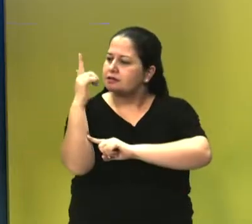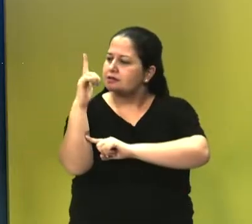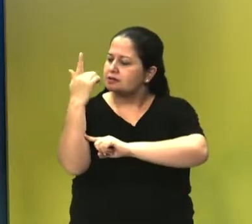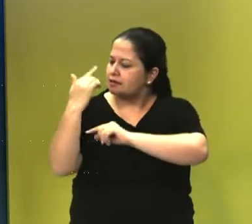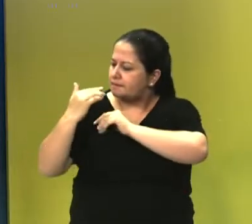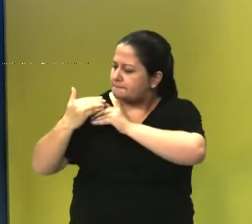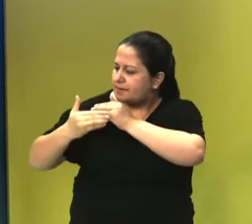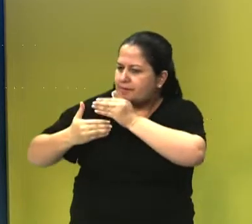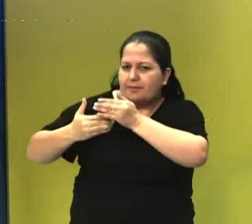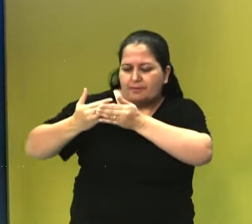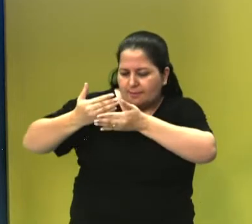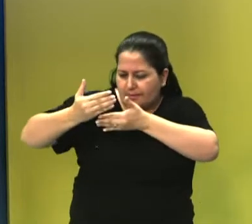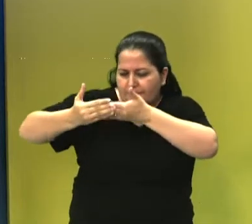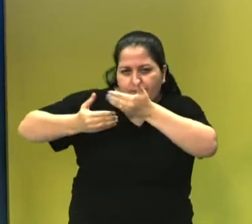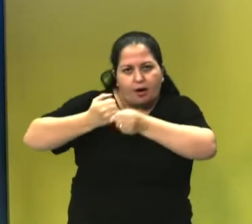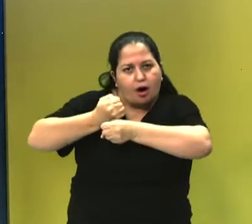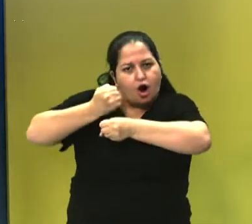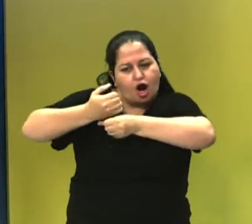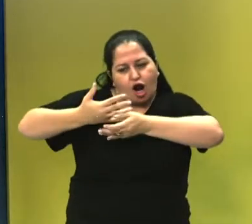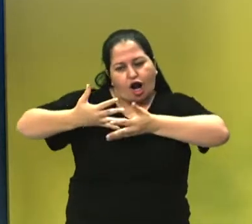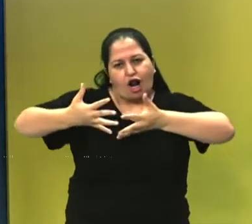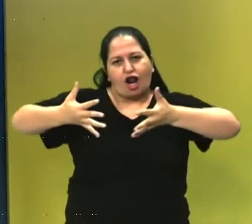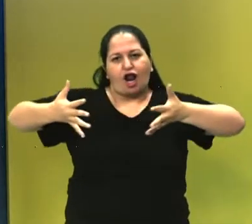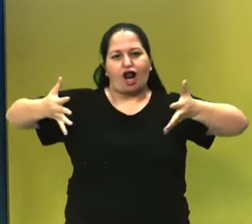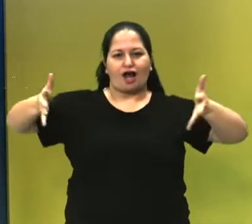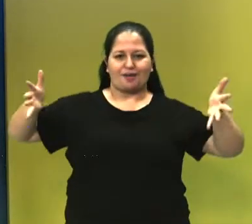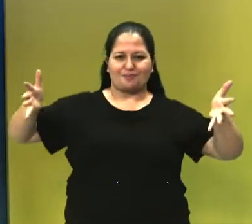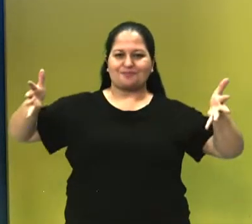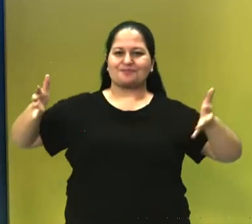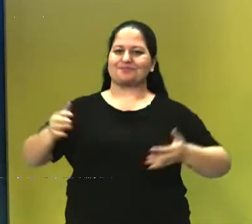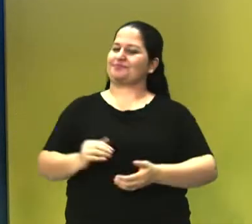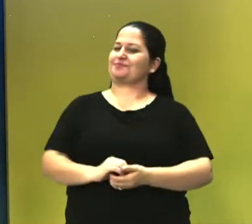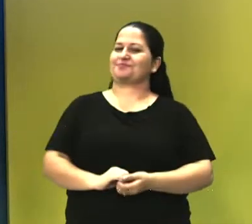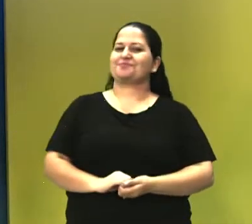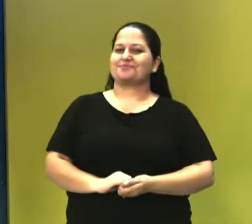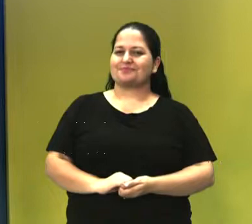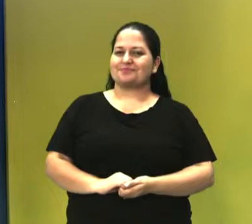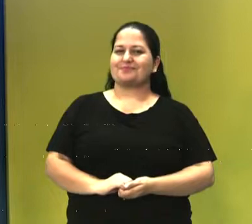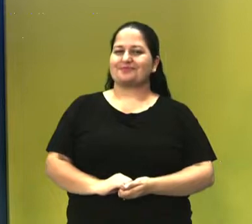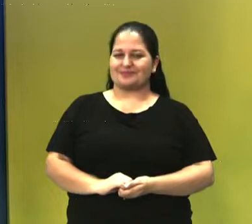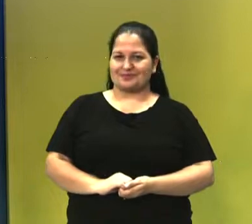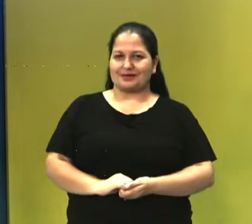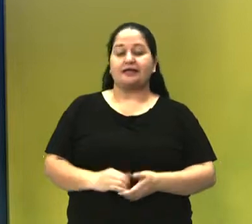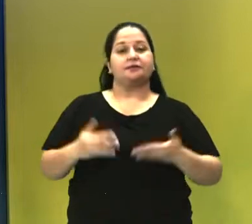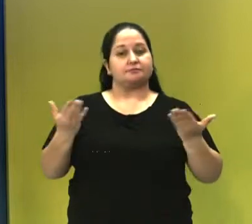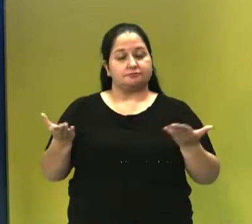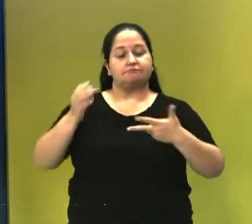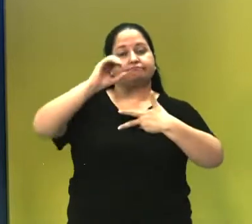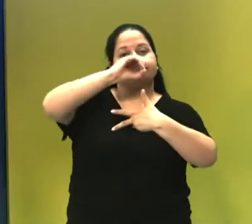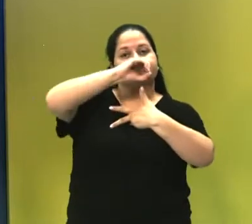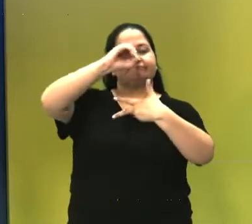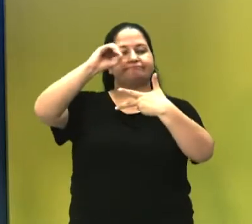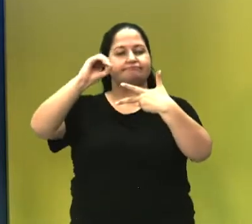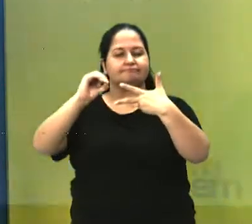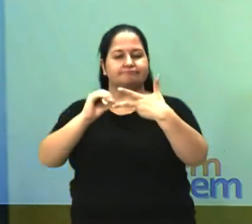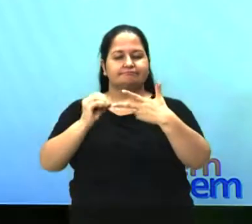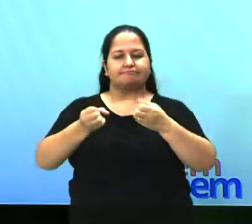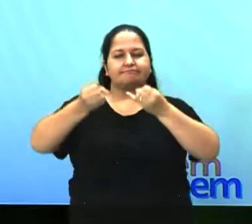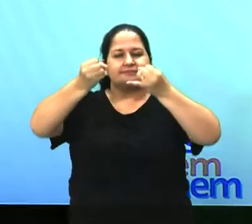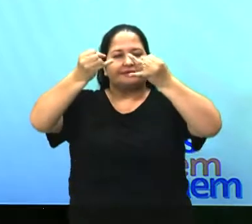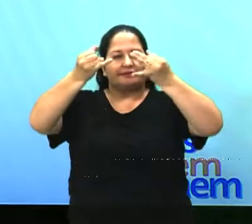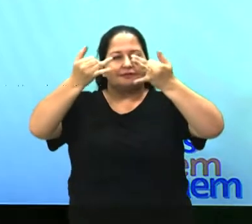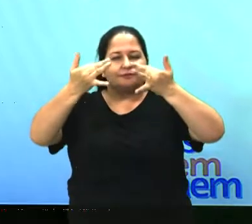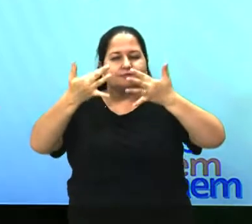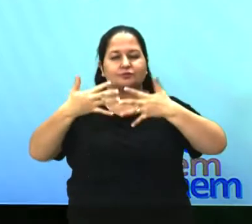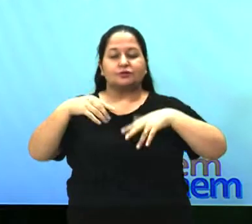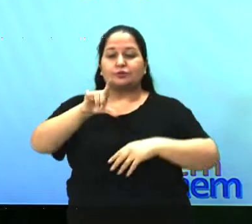Vamos lá? De acordo com a matriz de referência do Enem, a escolha de um tema